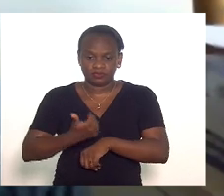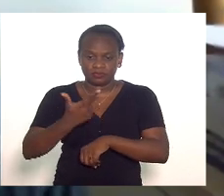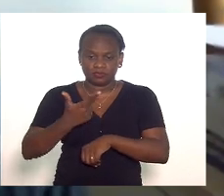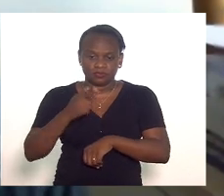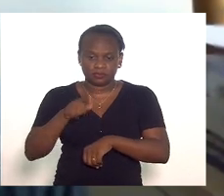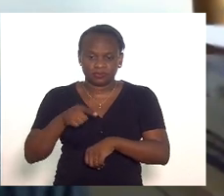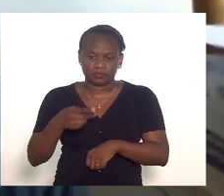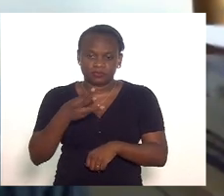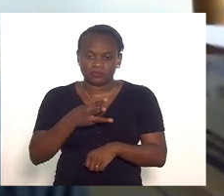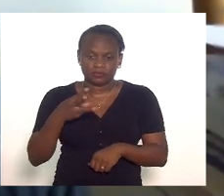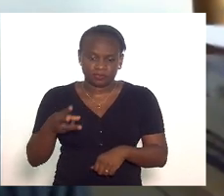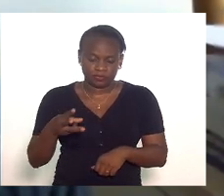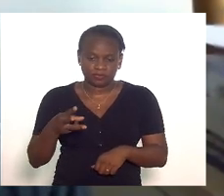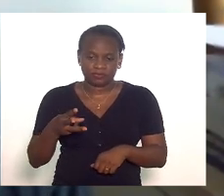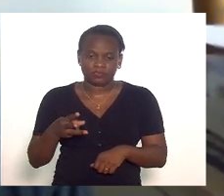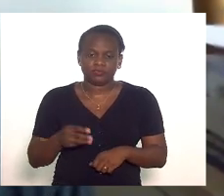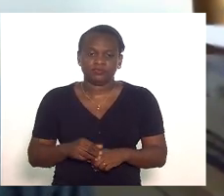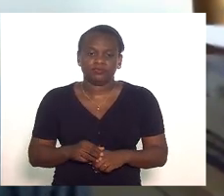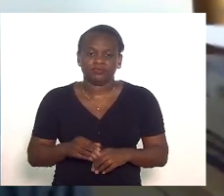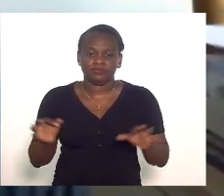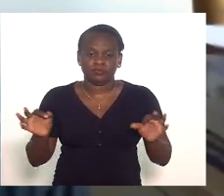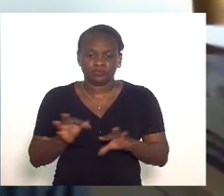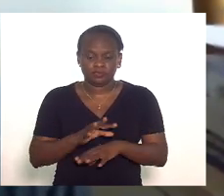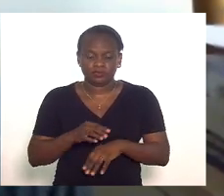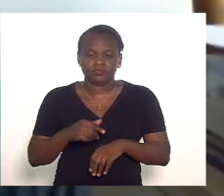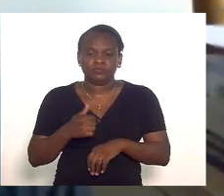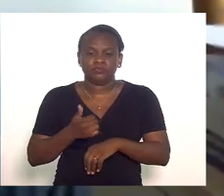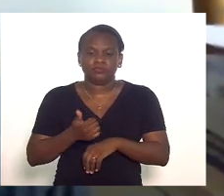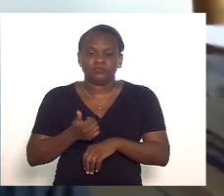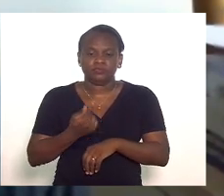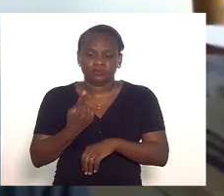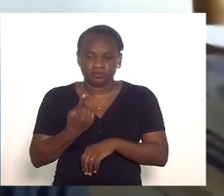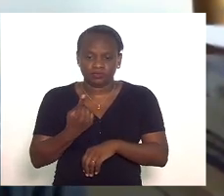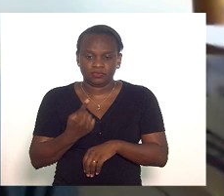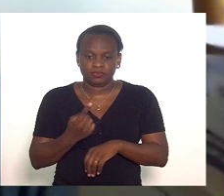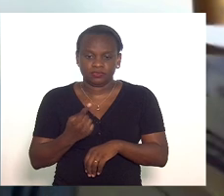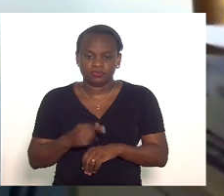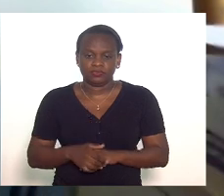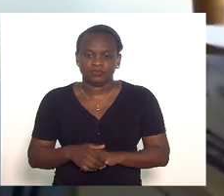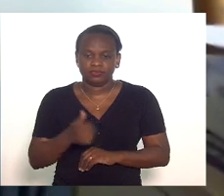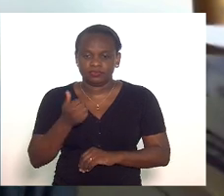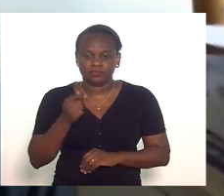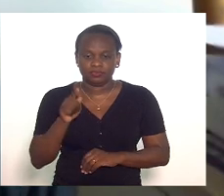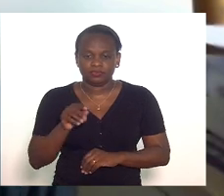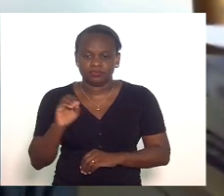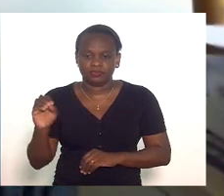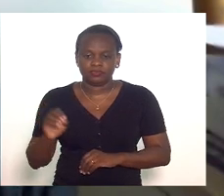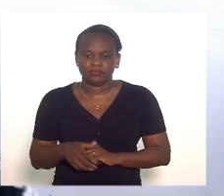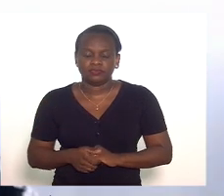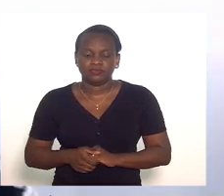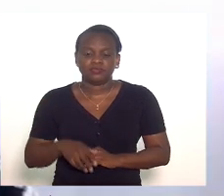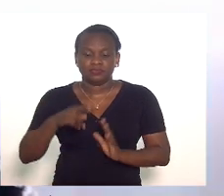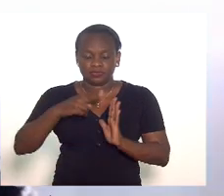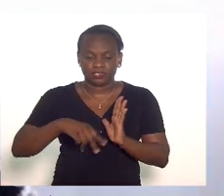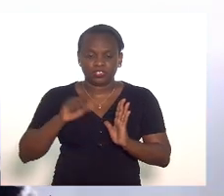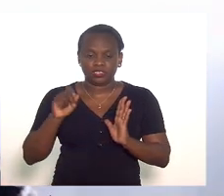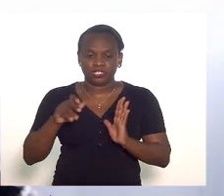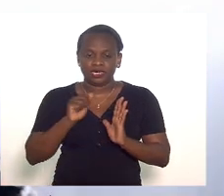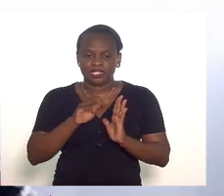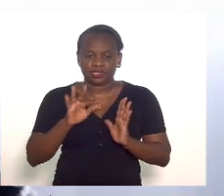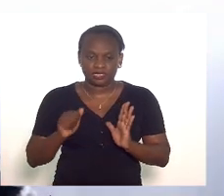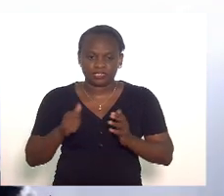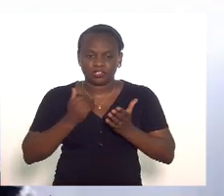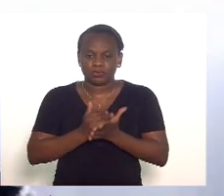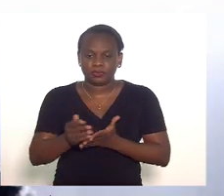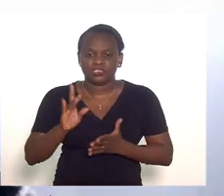horas e 33 minutos encerrou-se às 13 horas lida e aprovada a ata passa